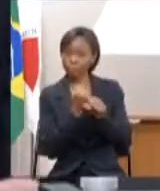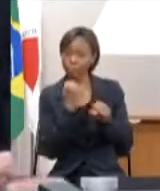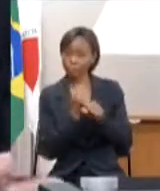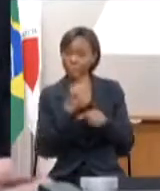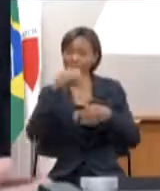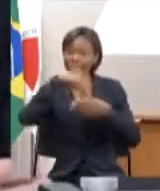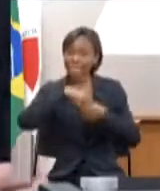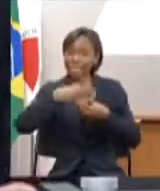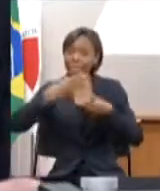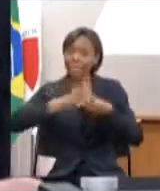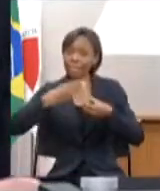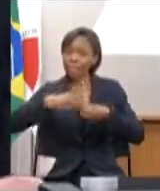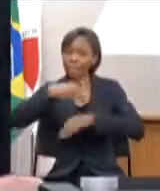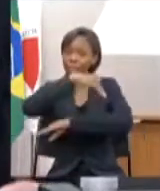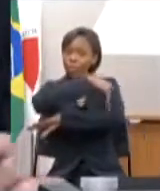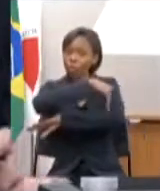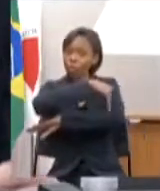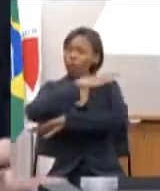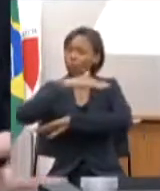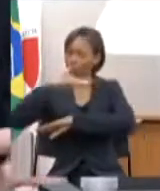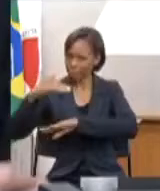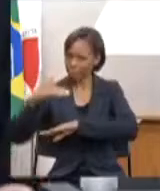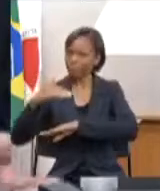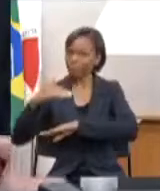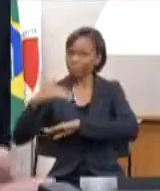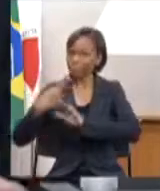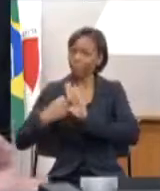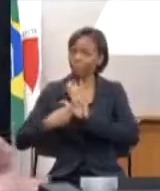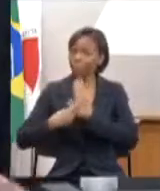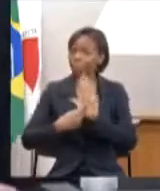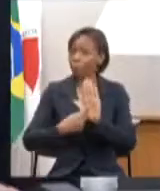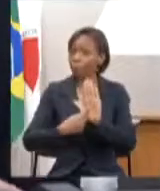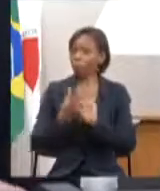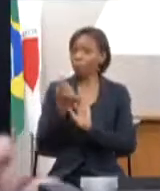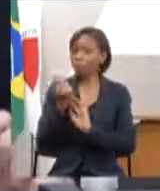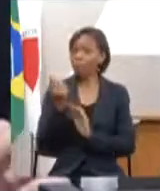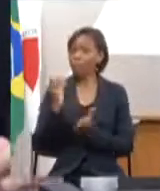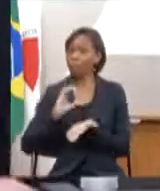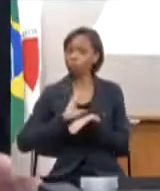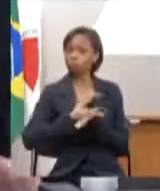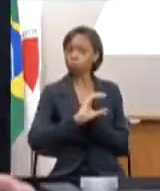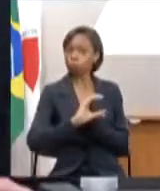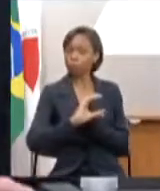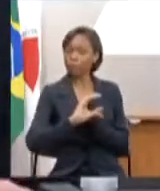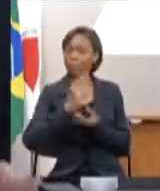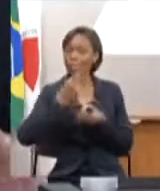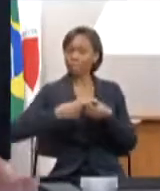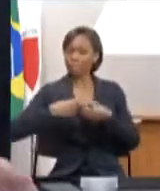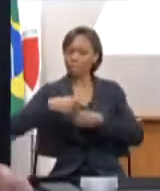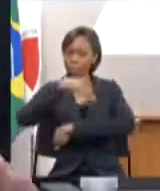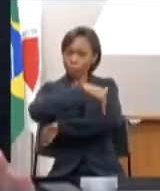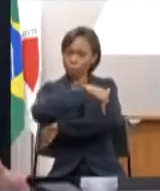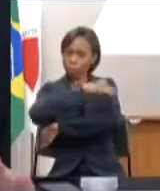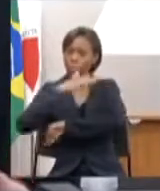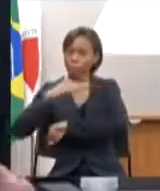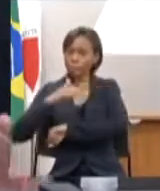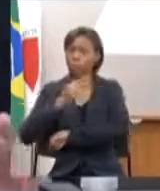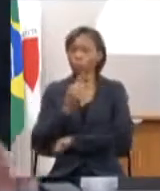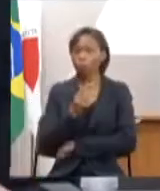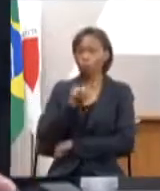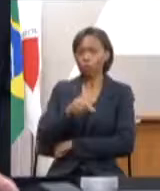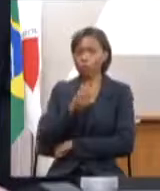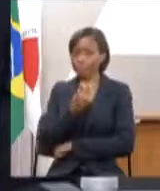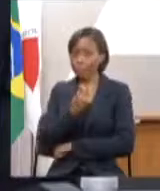município de Brumadinho isso aí representaria um investimento direto na cidade de Brumadinho de 1,5